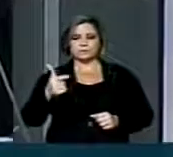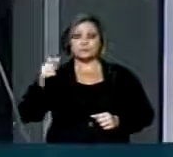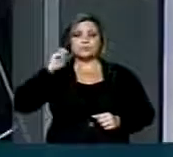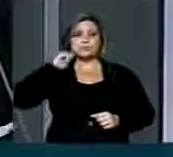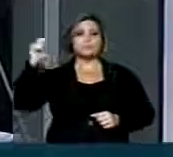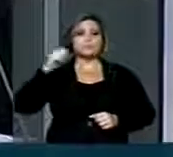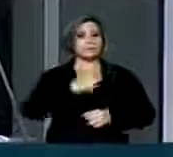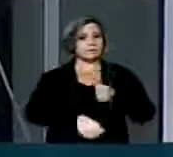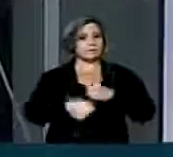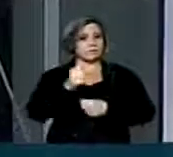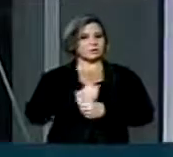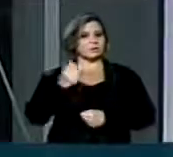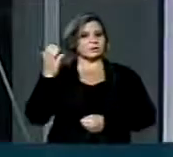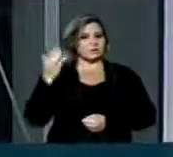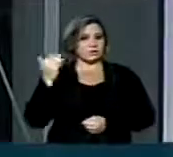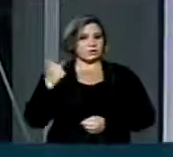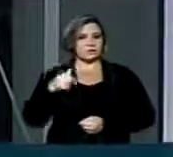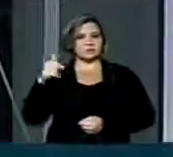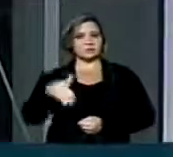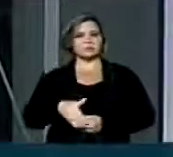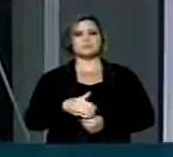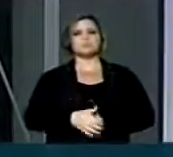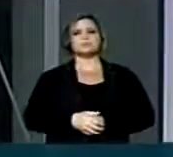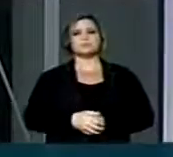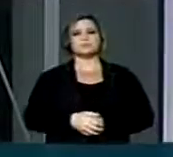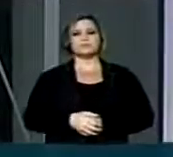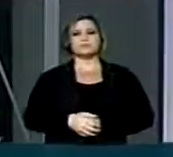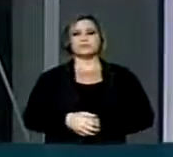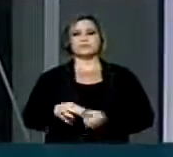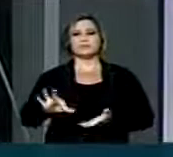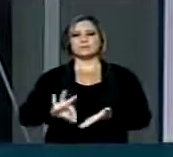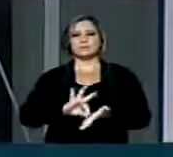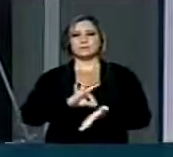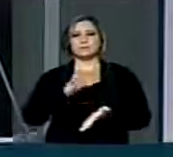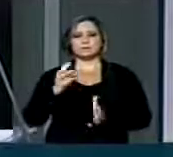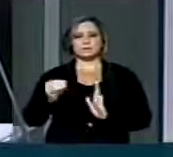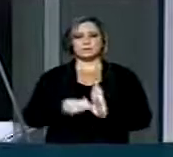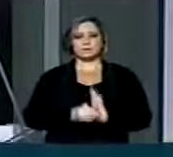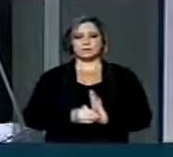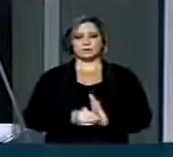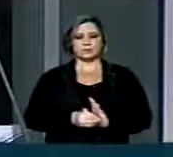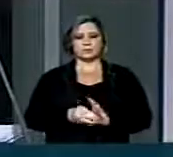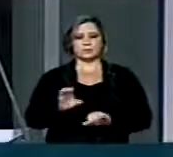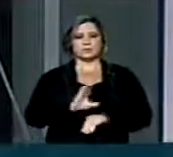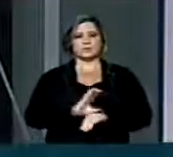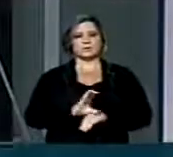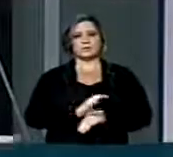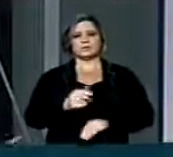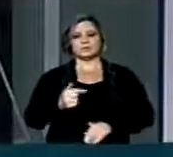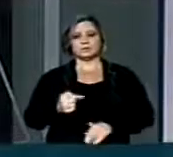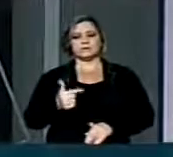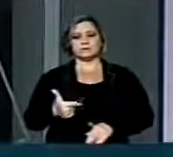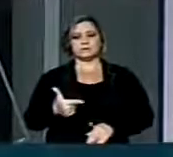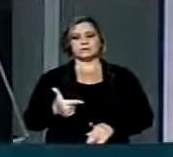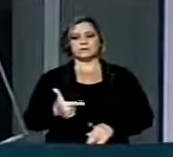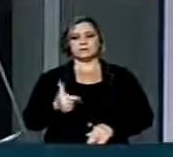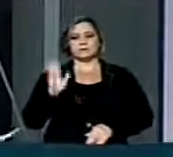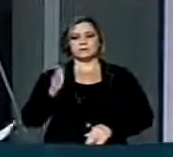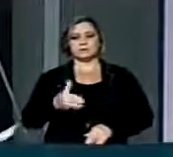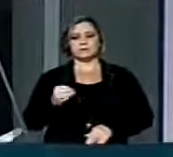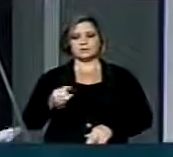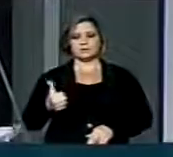passado, portanto há um ano, esta casa promulgou a emenda constitucional 72 de 2013,